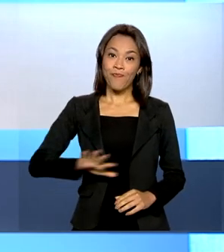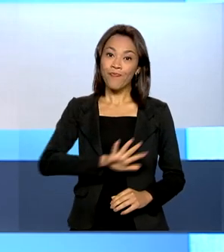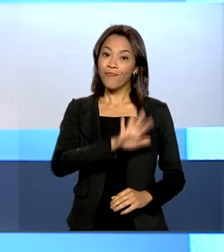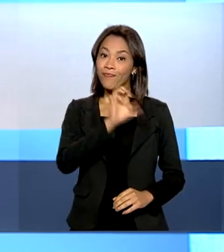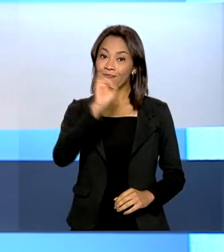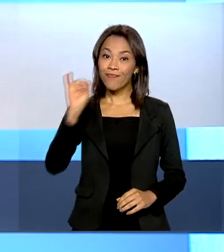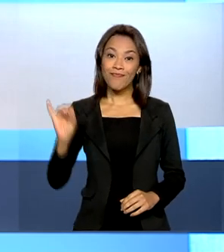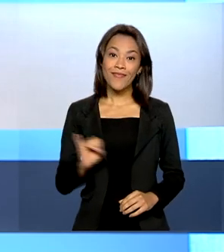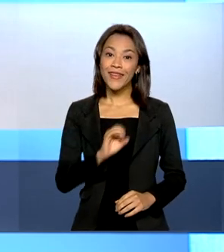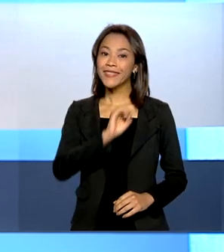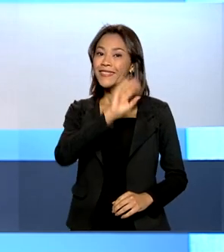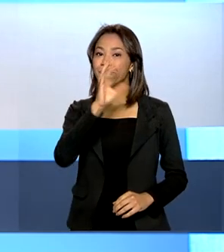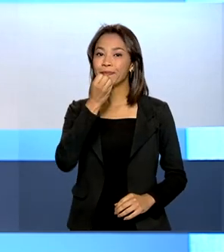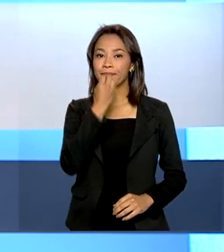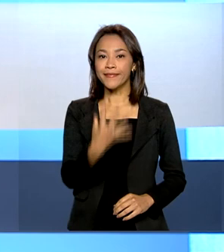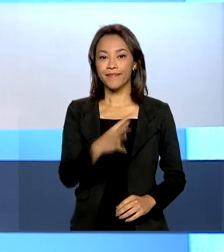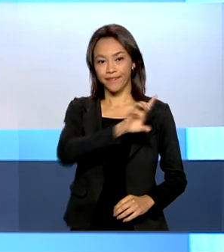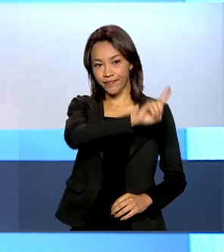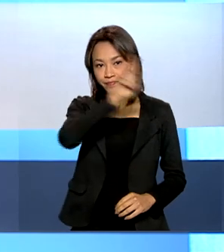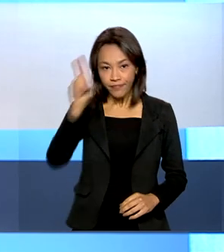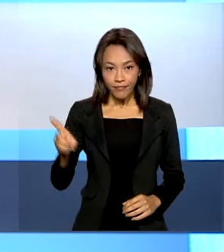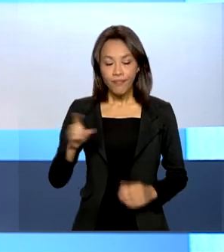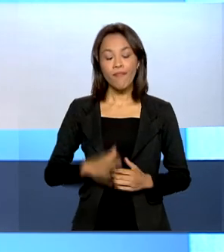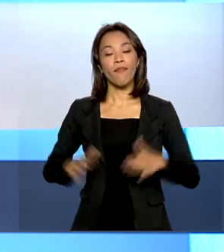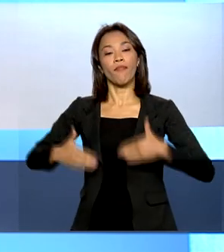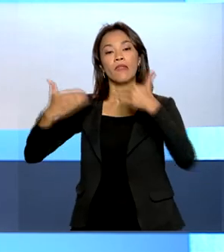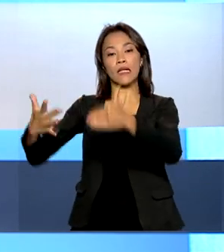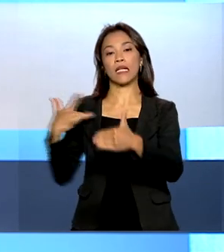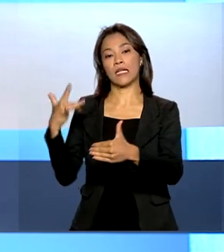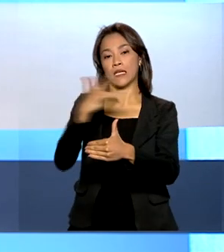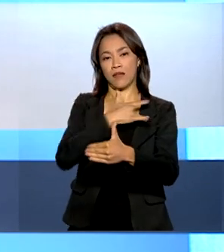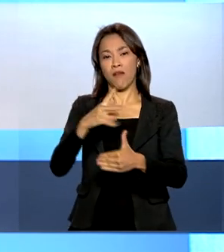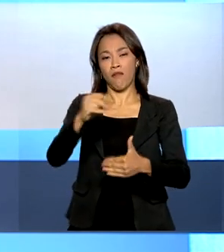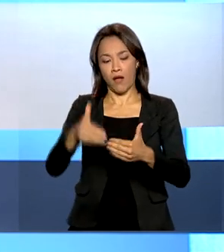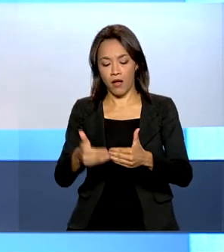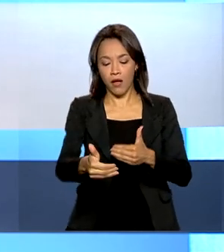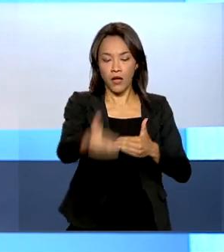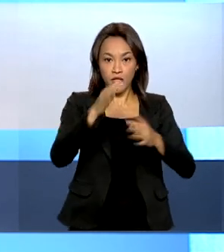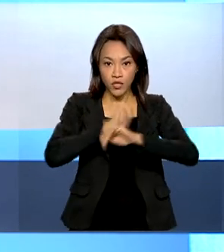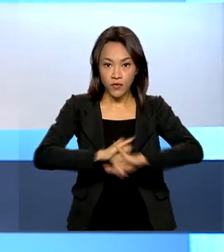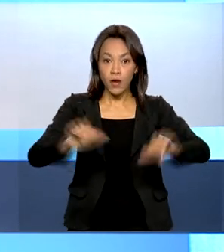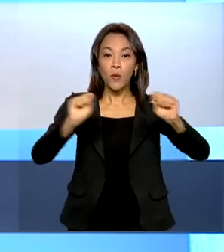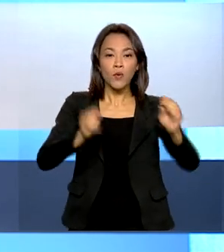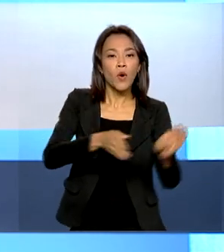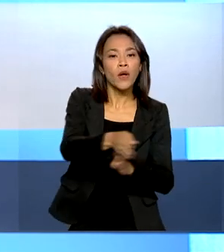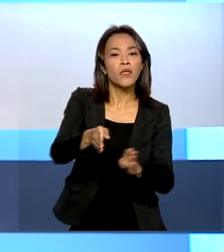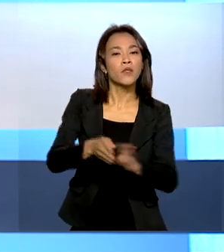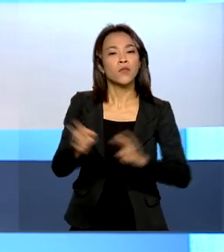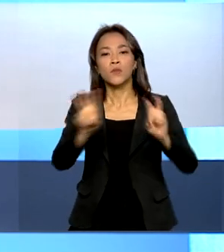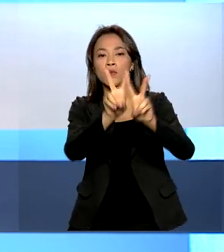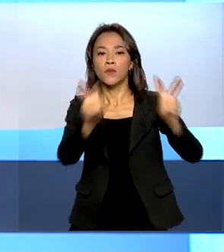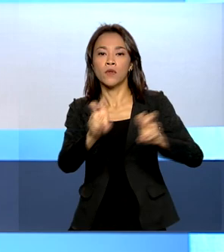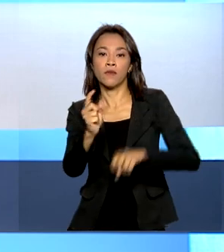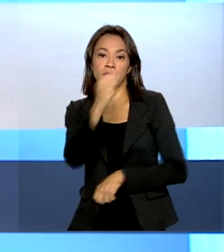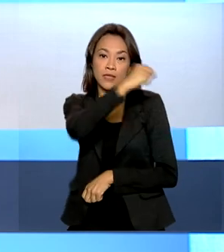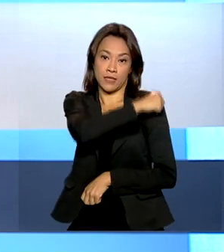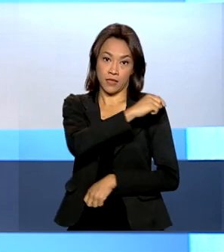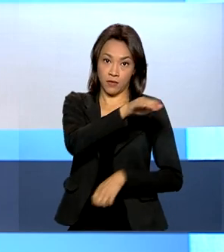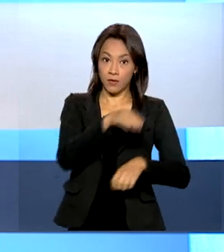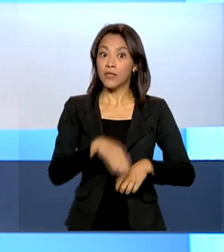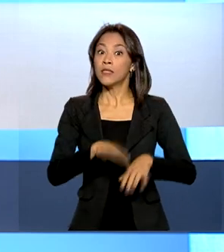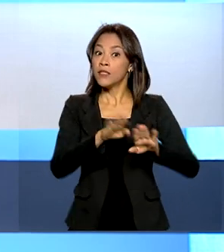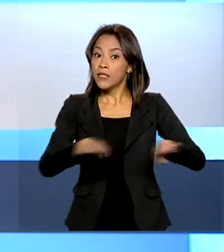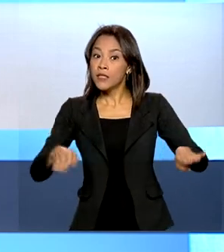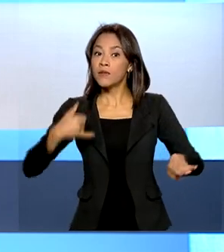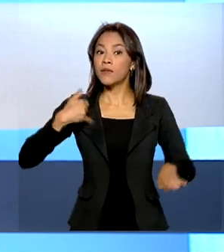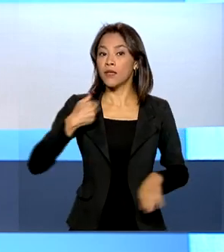Olá, bom dia. Ministério da Saúde deve divulgar hoje as orientações para vacinação de crianças de 5